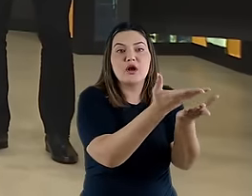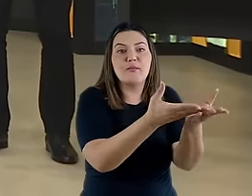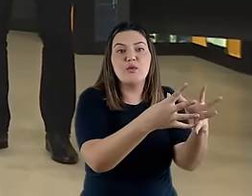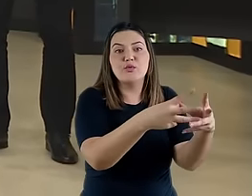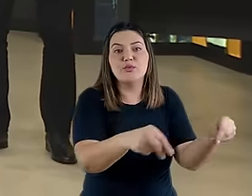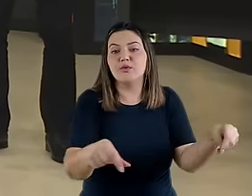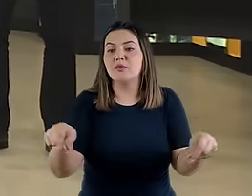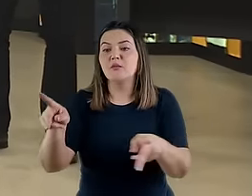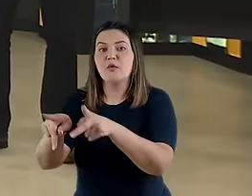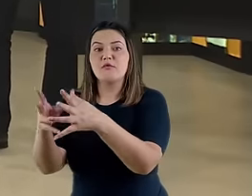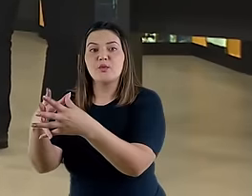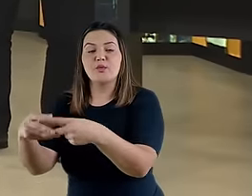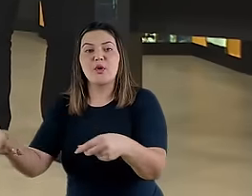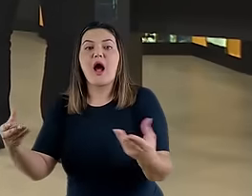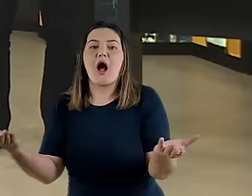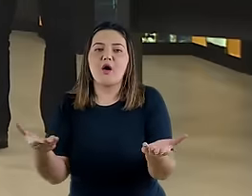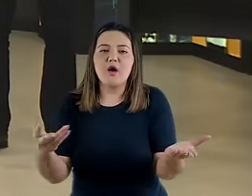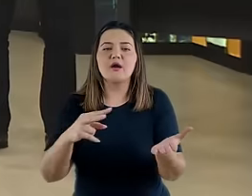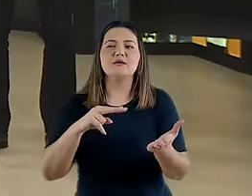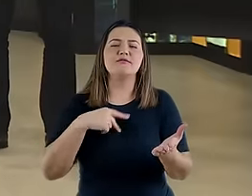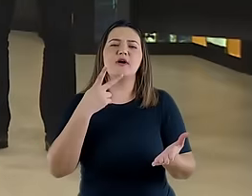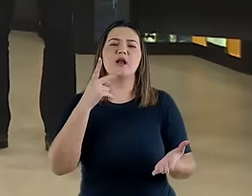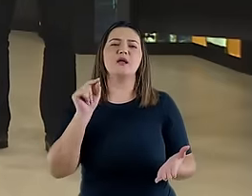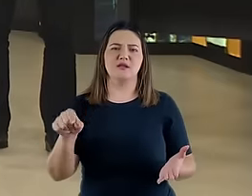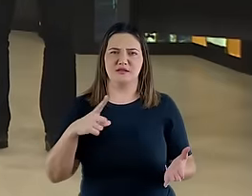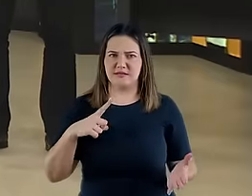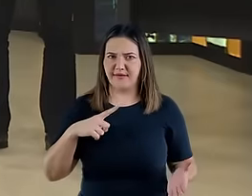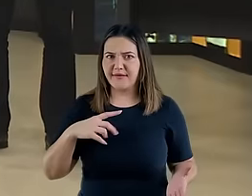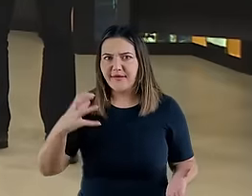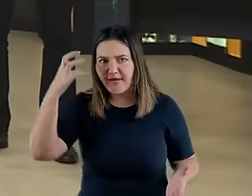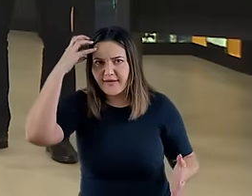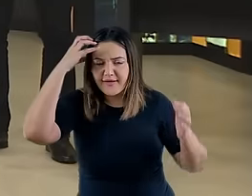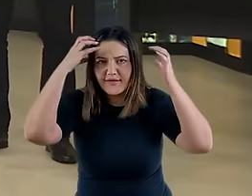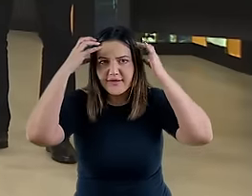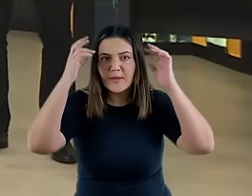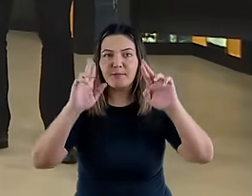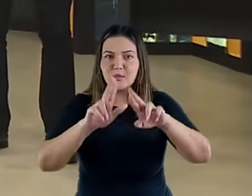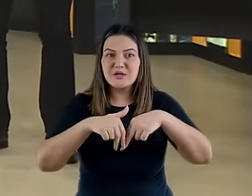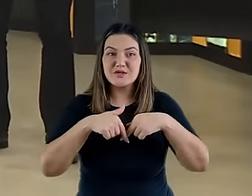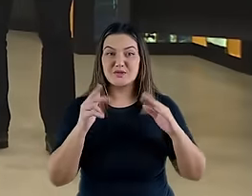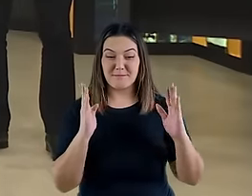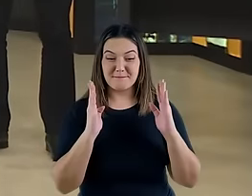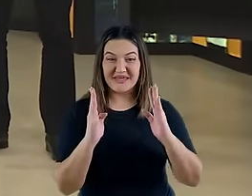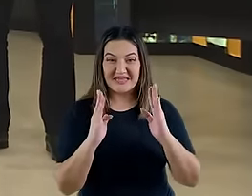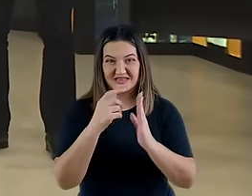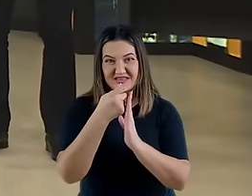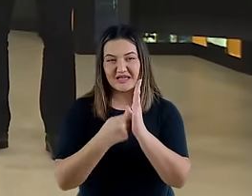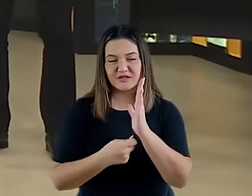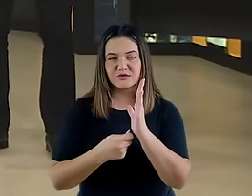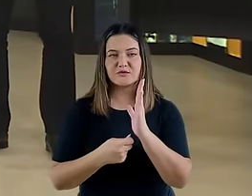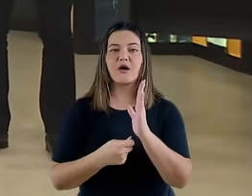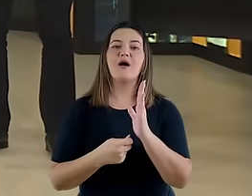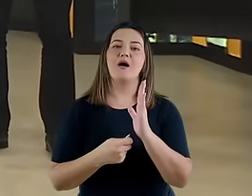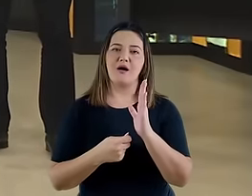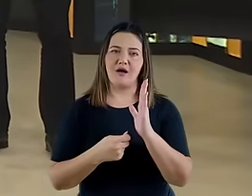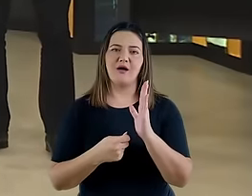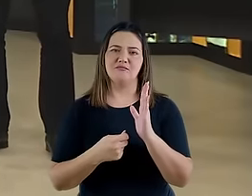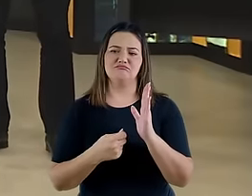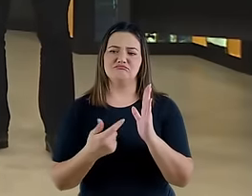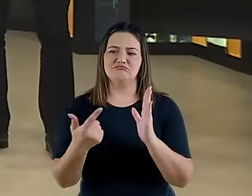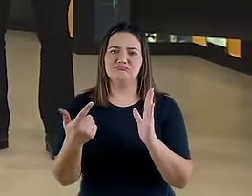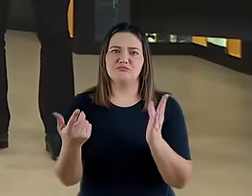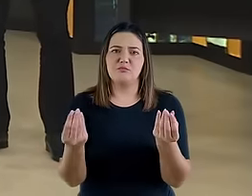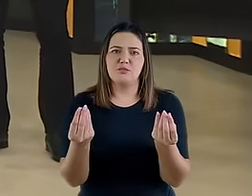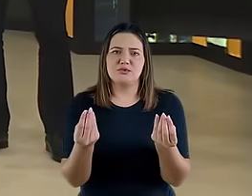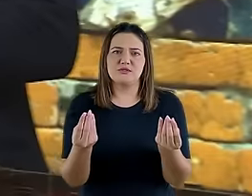global da profecia. E uma delimitação estreita e geográfica nessa parte seria algo sem sentido do